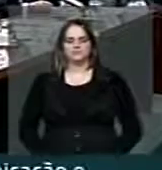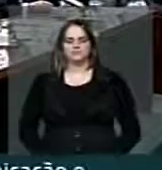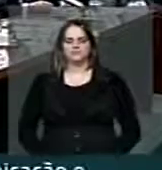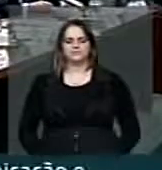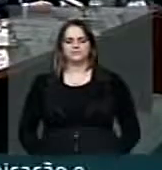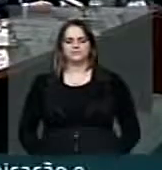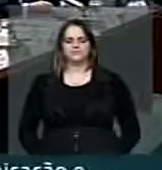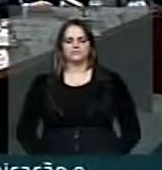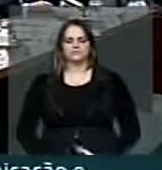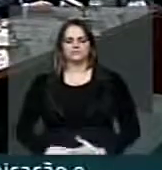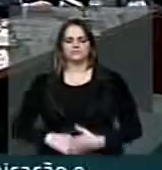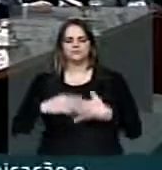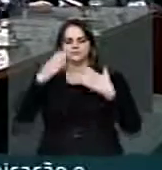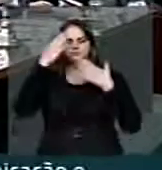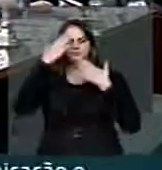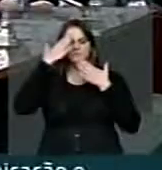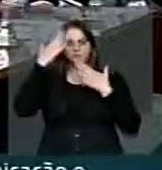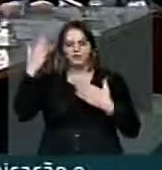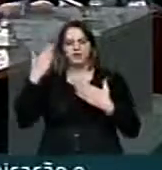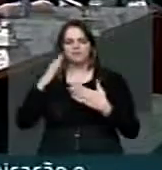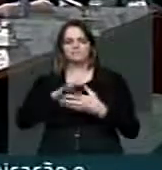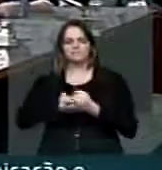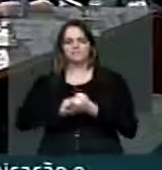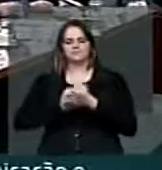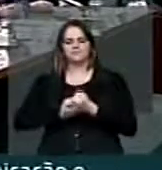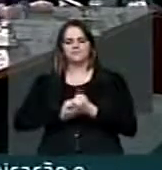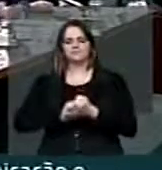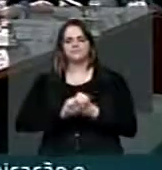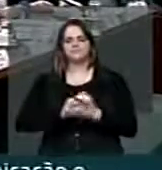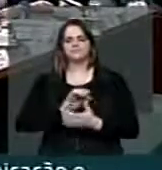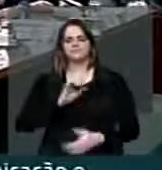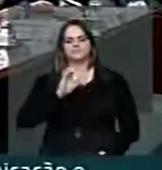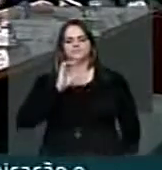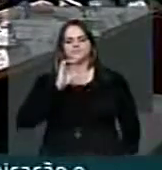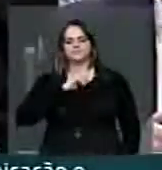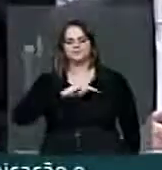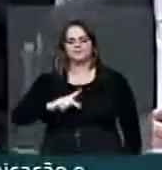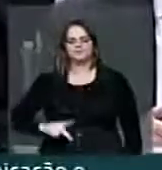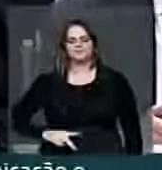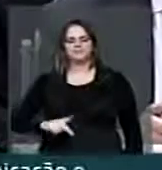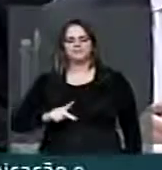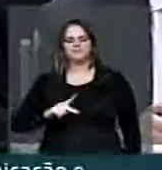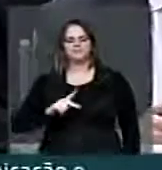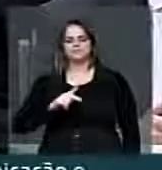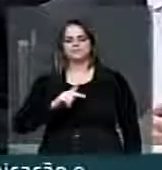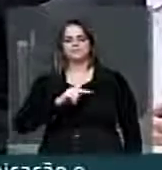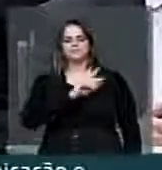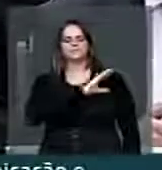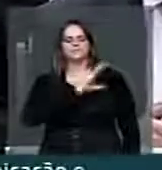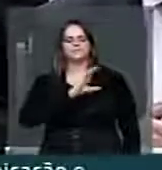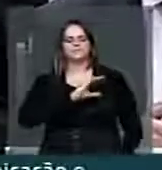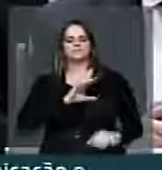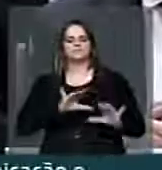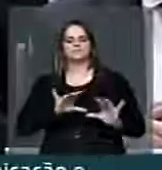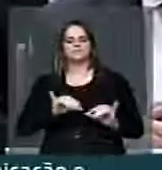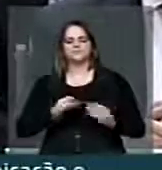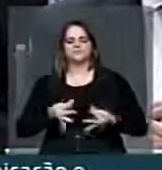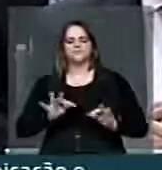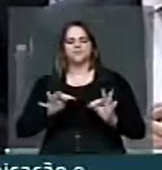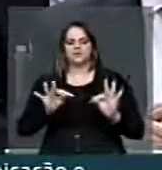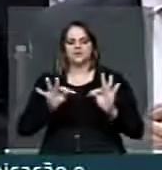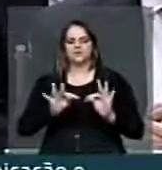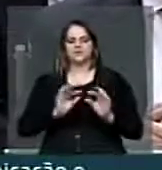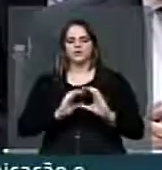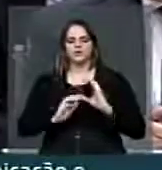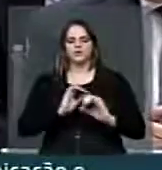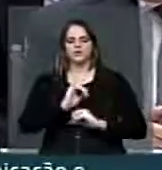Bom, muito obrigado, eu quero cumprimentar o deputado Paulo Abiak, o presidente da Comissão de Ciência e Tecnologia, Comunicação e